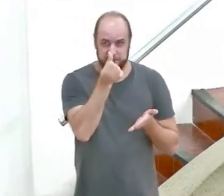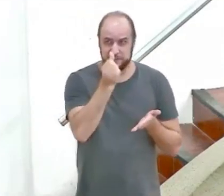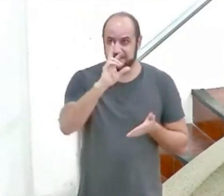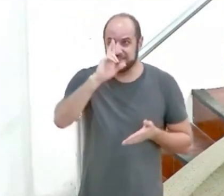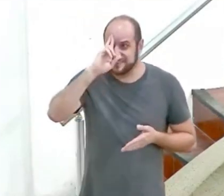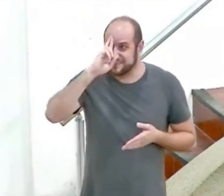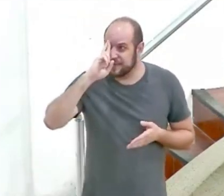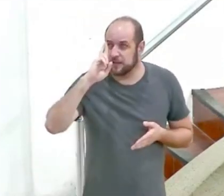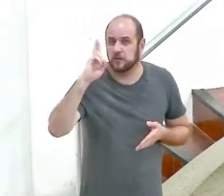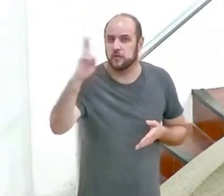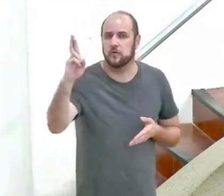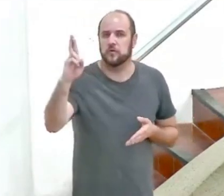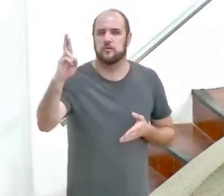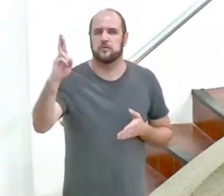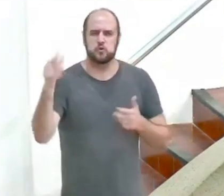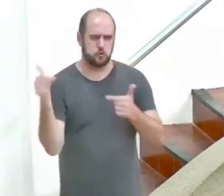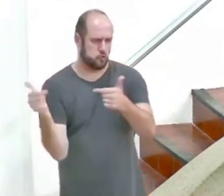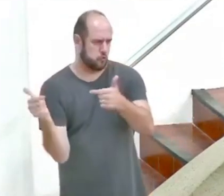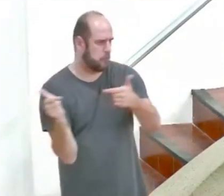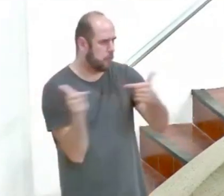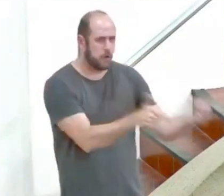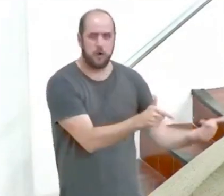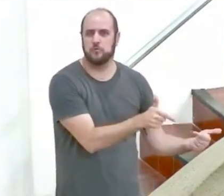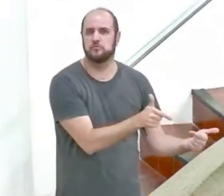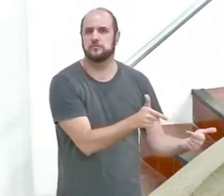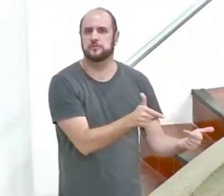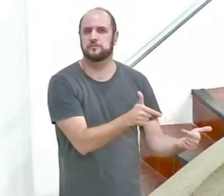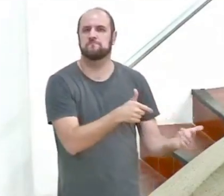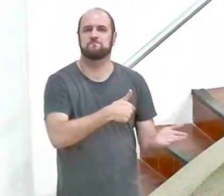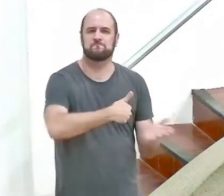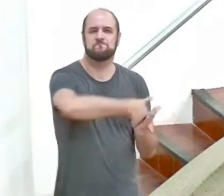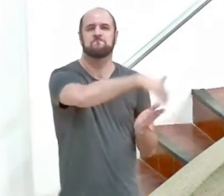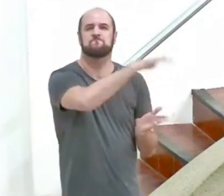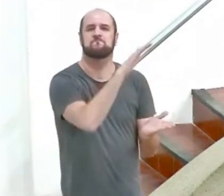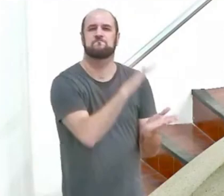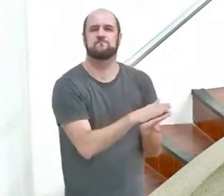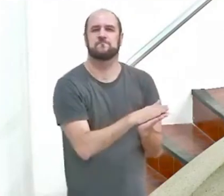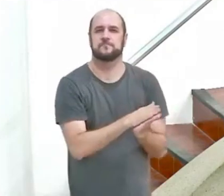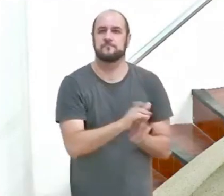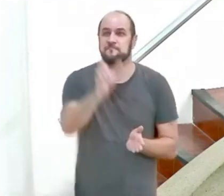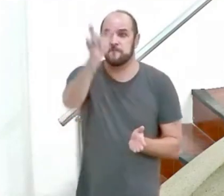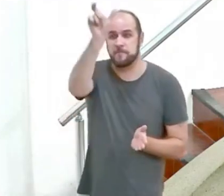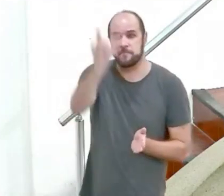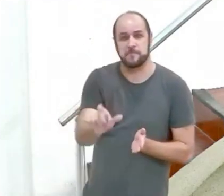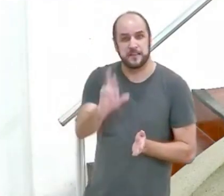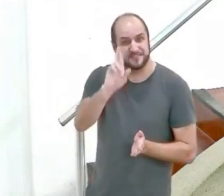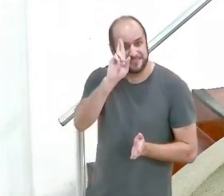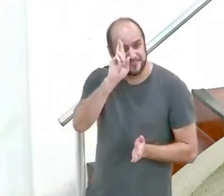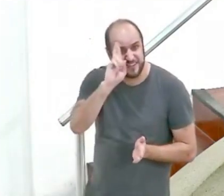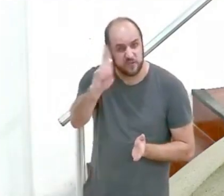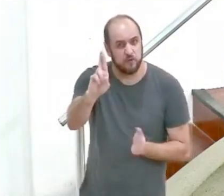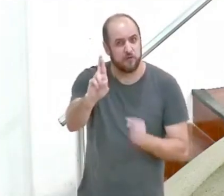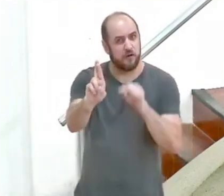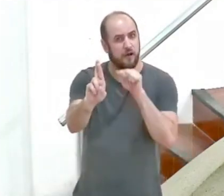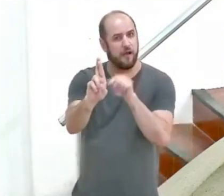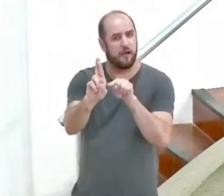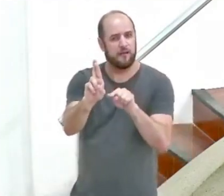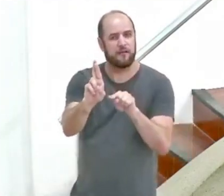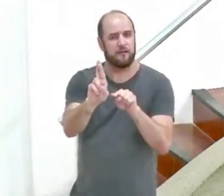contra todas estas coisas é o vingador e o Senhor nesta epístola